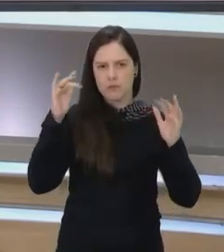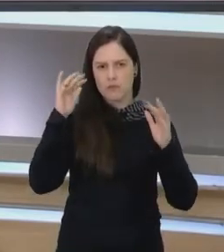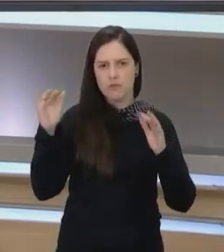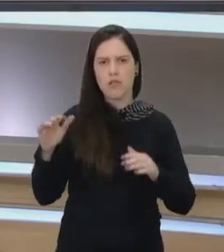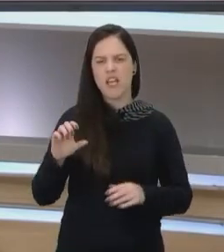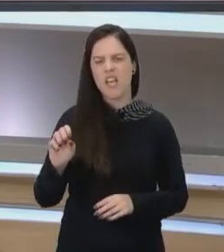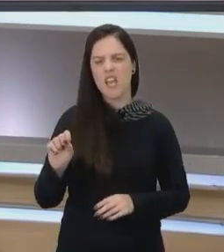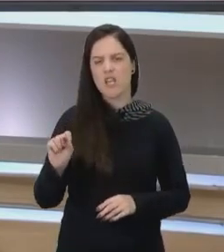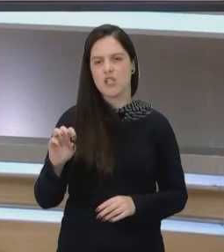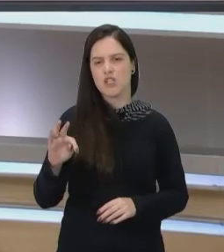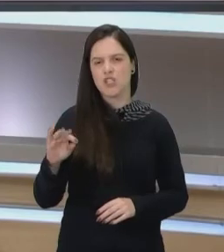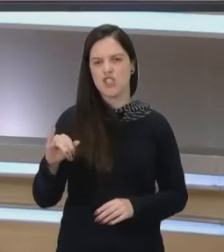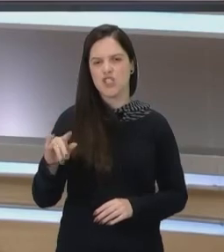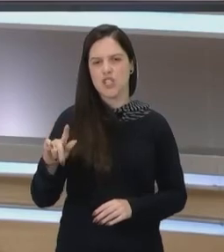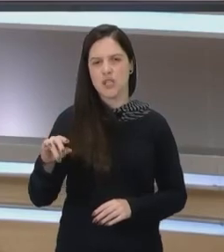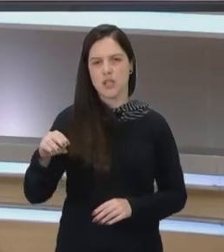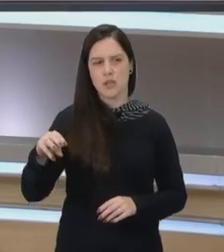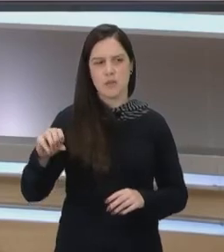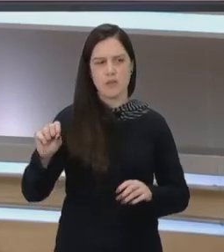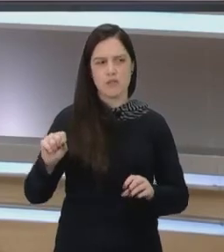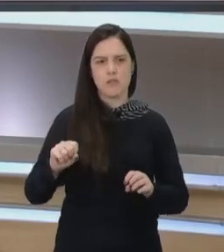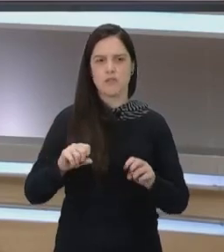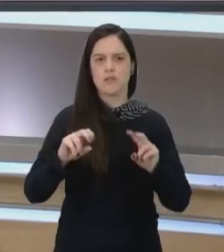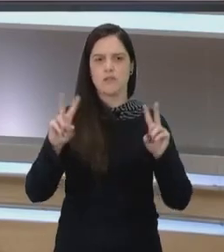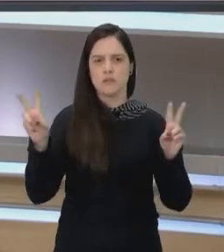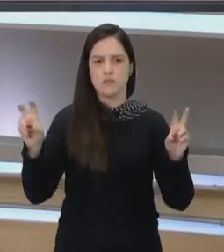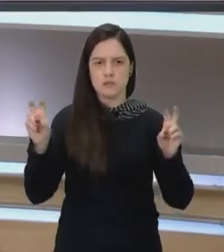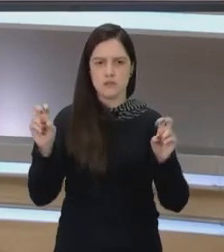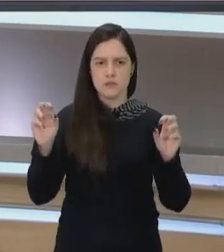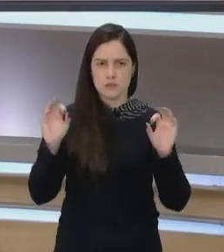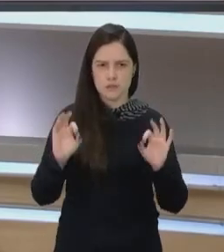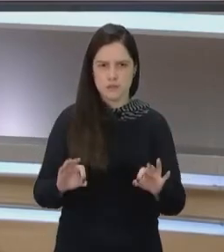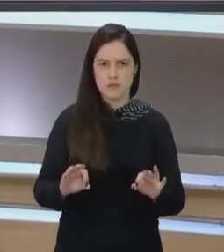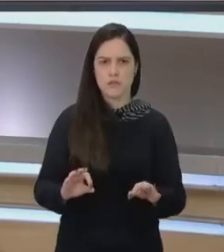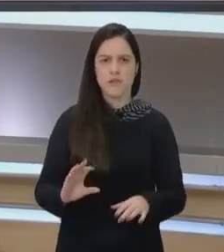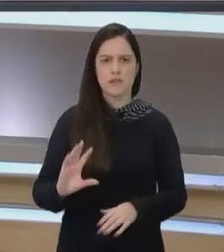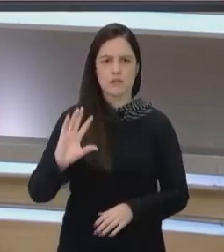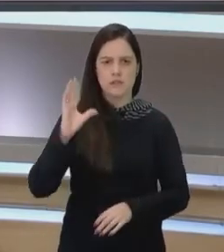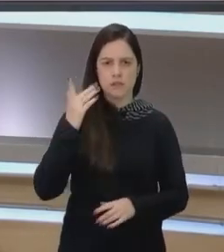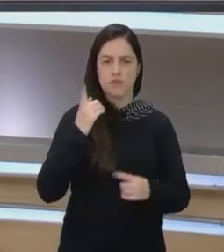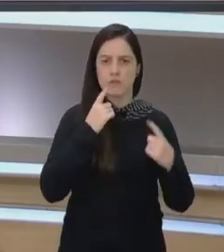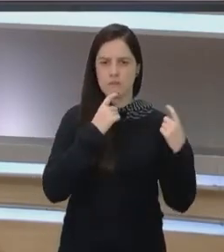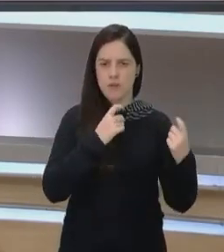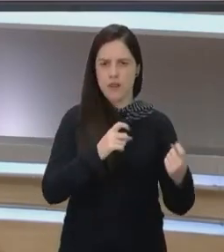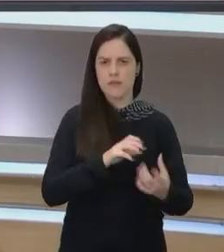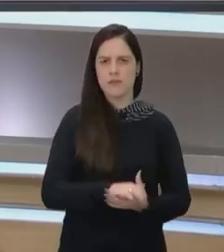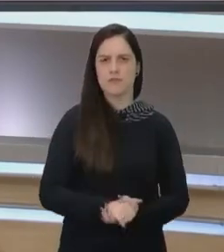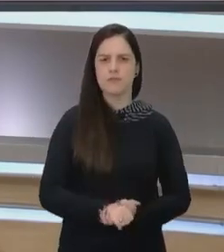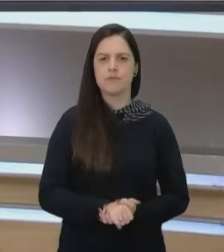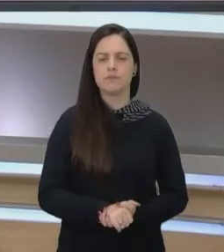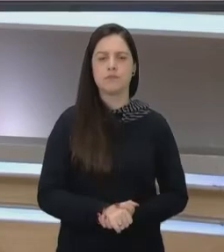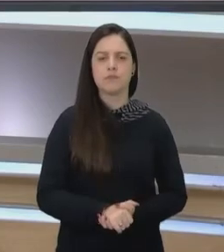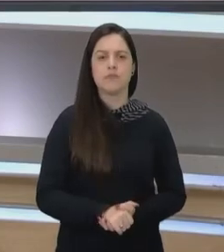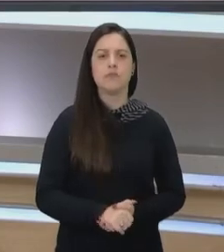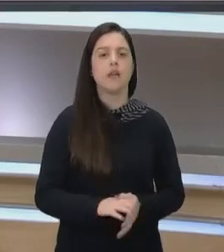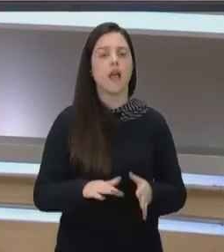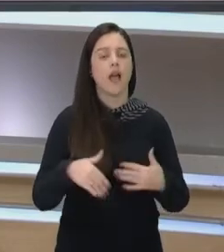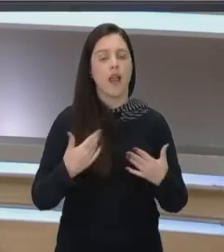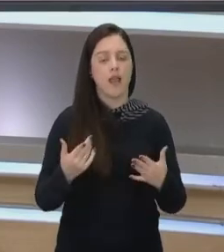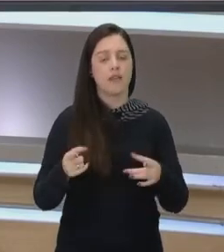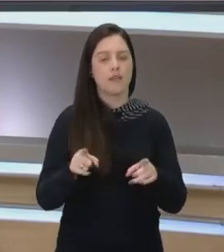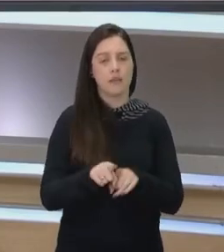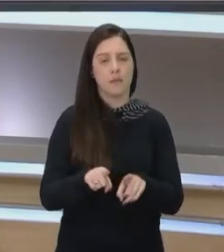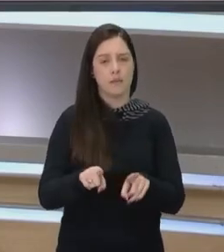estigmas e por que é tão difícil também sair dessa situação de violência. além disso,